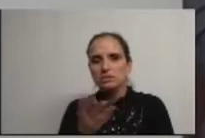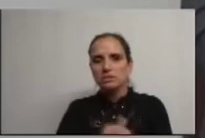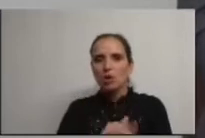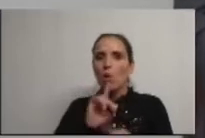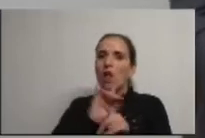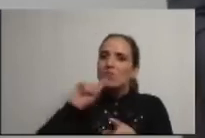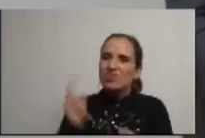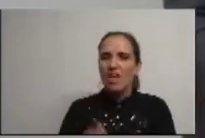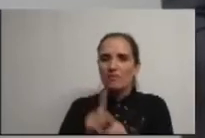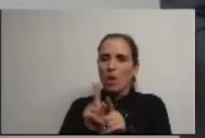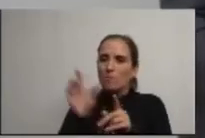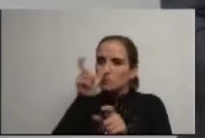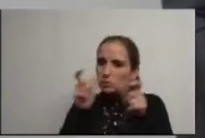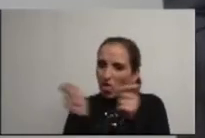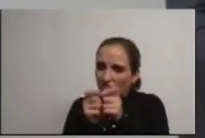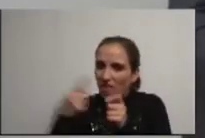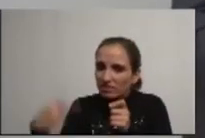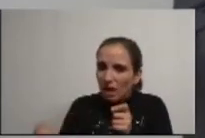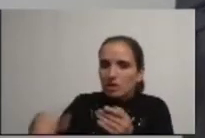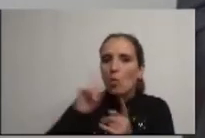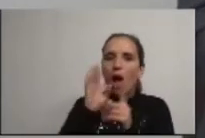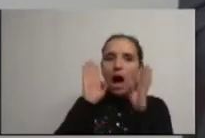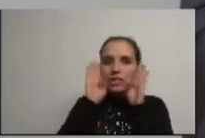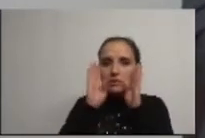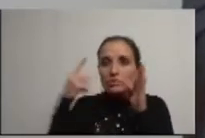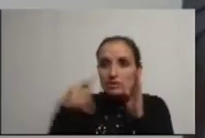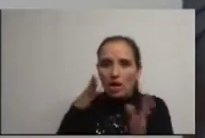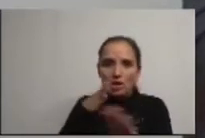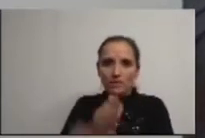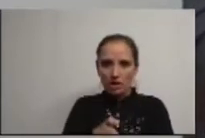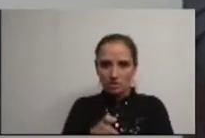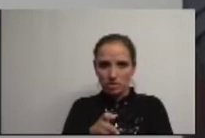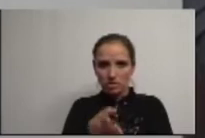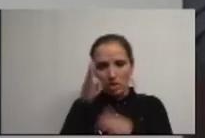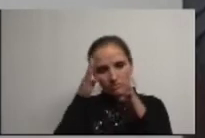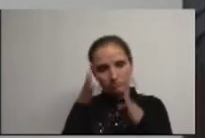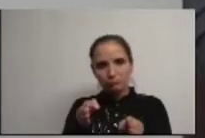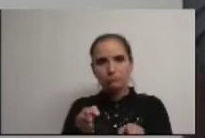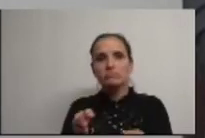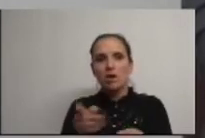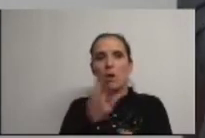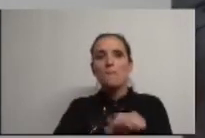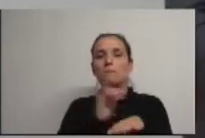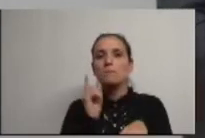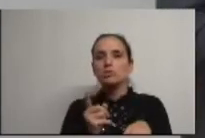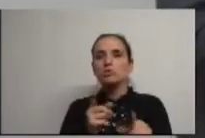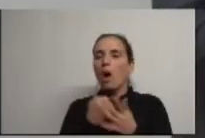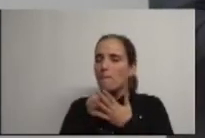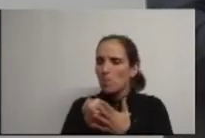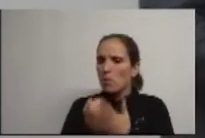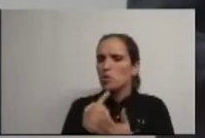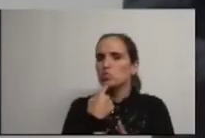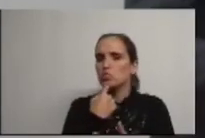e merecer de quem está mais perto deles uma atenção direta e dedicada. Por isso, um forte apoio